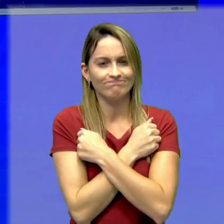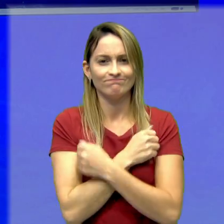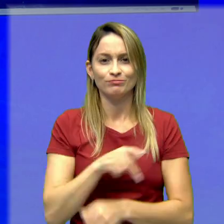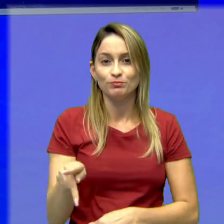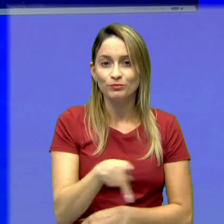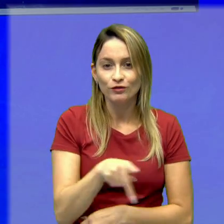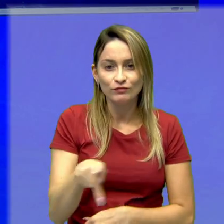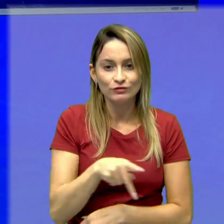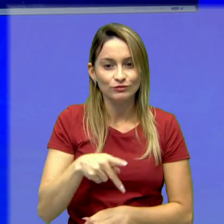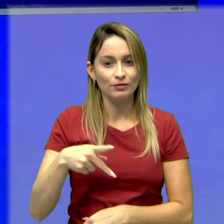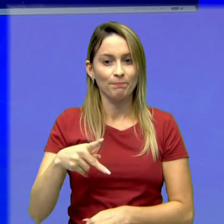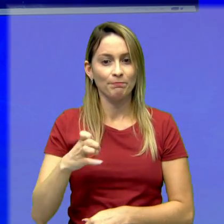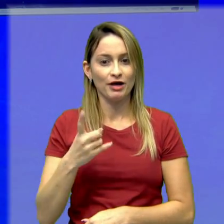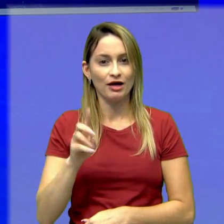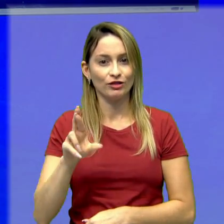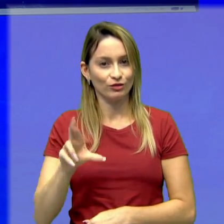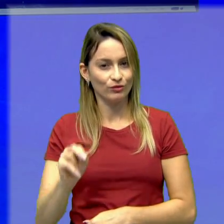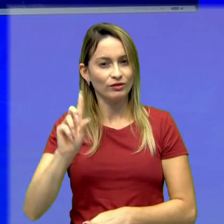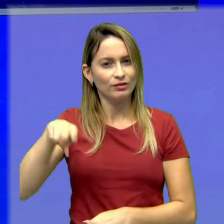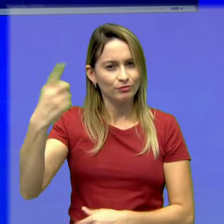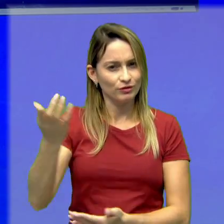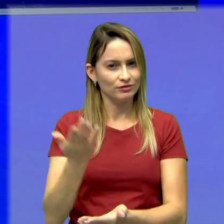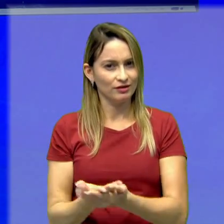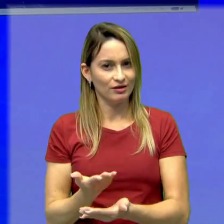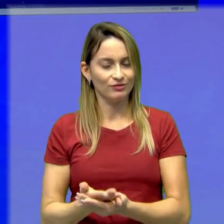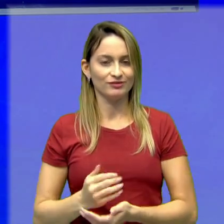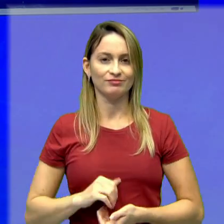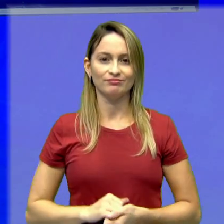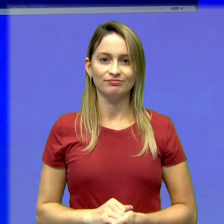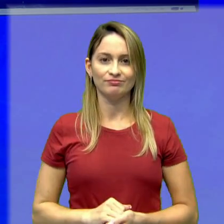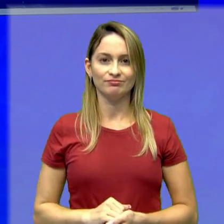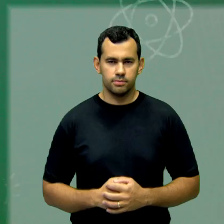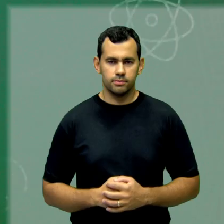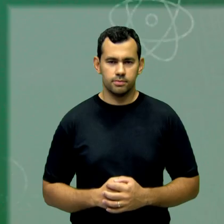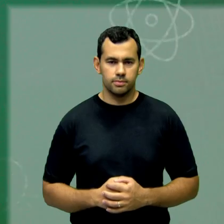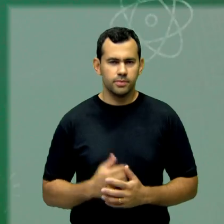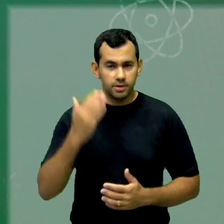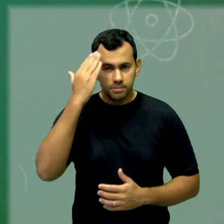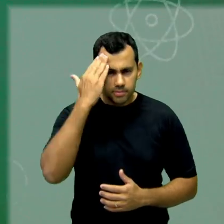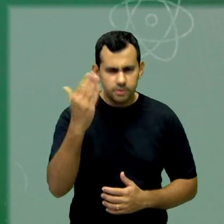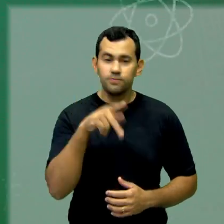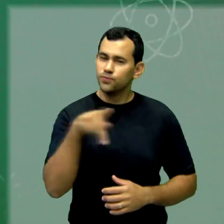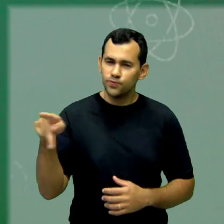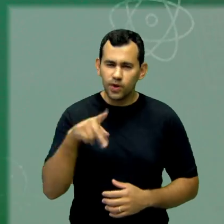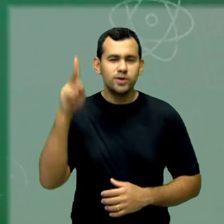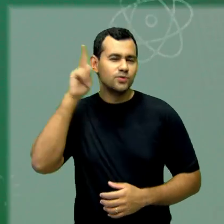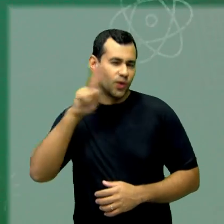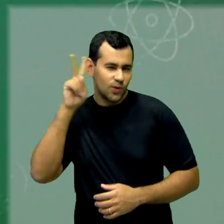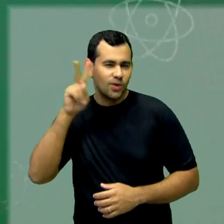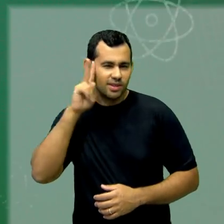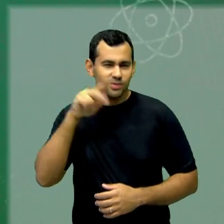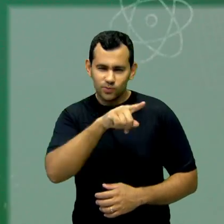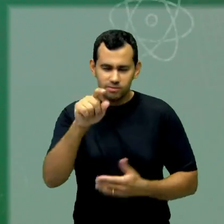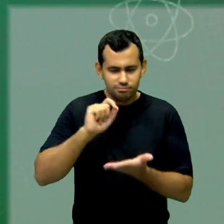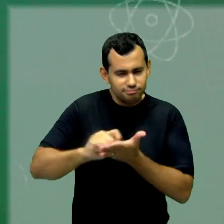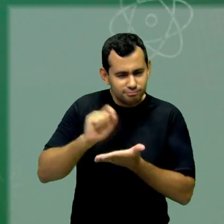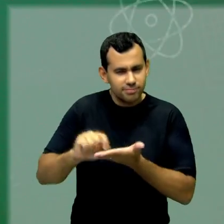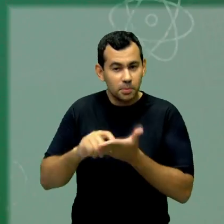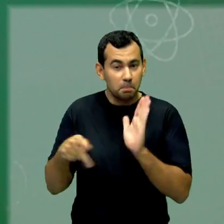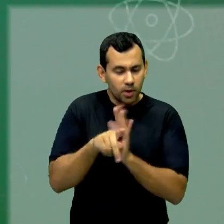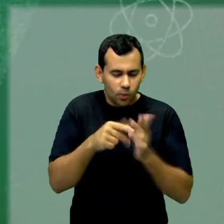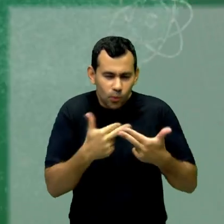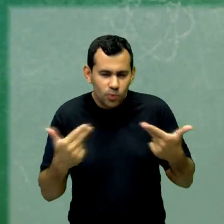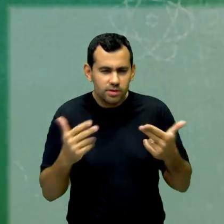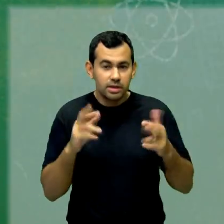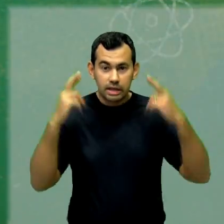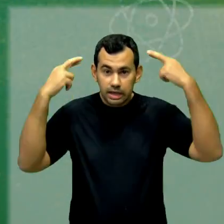um forte abraço do professor Pedro Turco e até a próxima. Valeu, professor, pela aula. Galera, enquanto vocês terminam